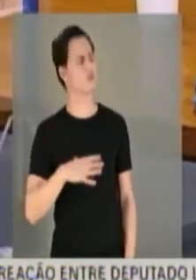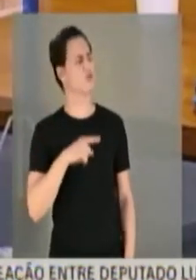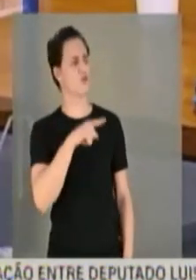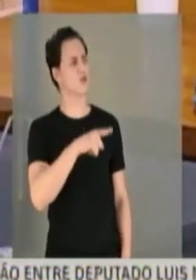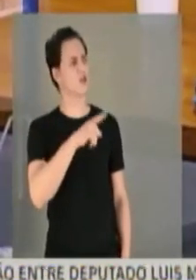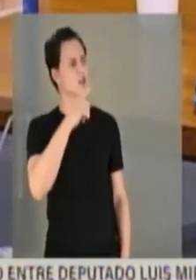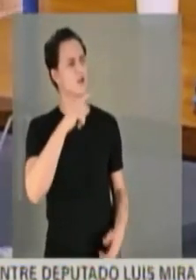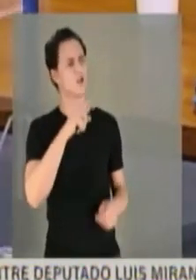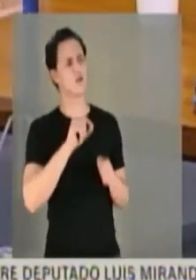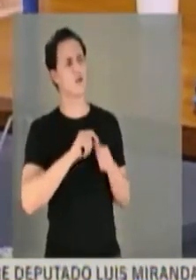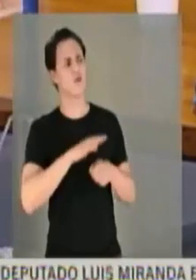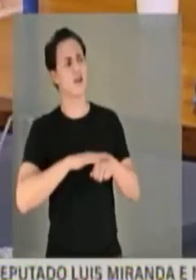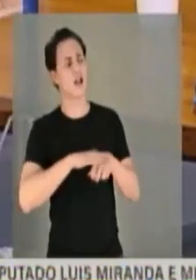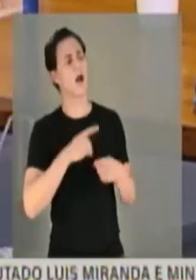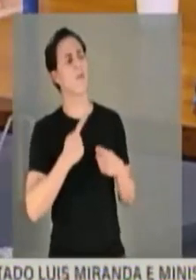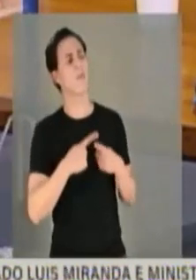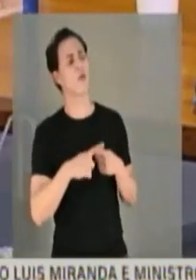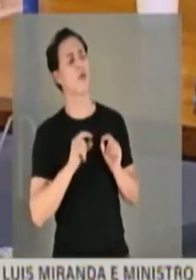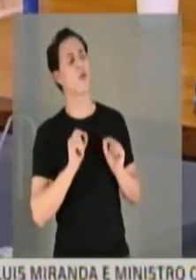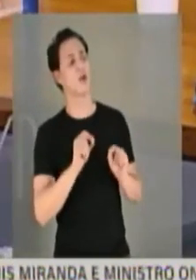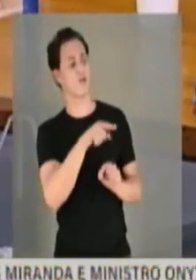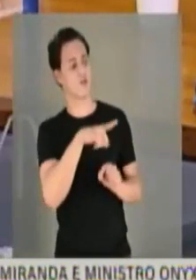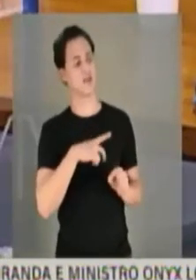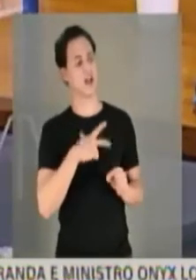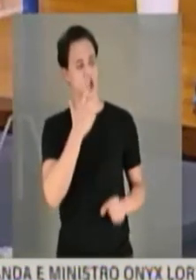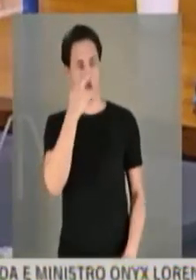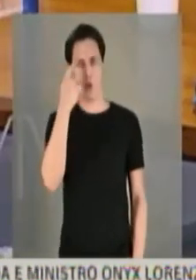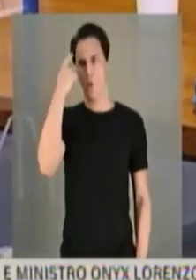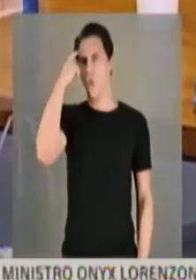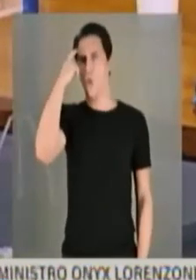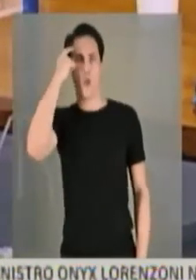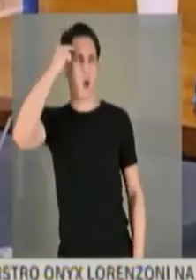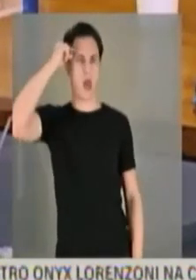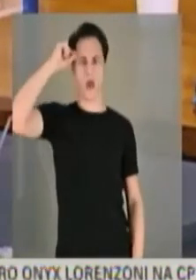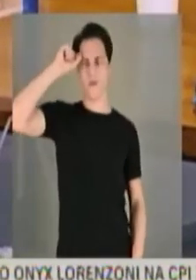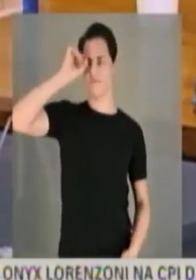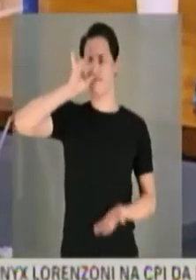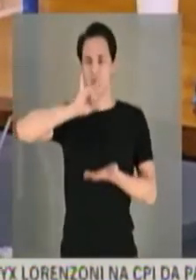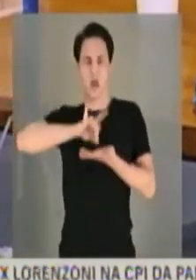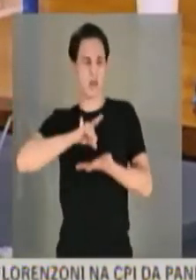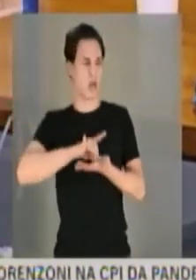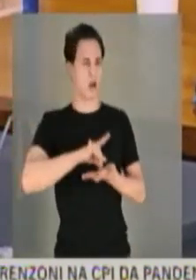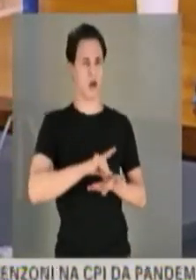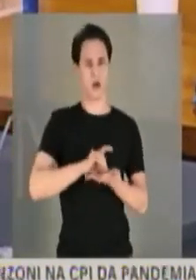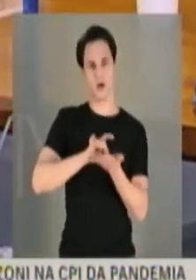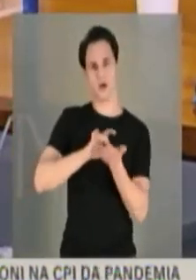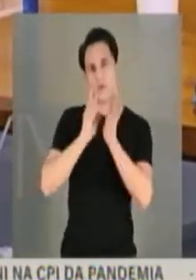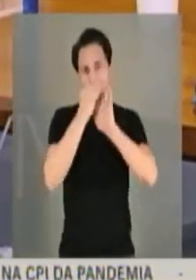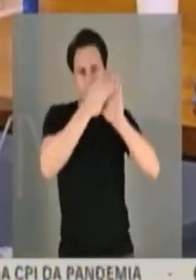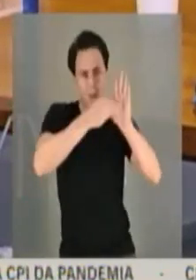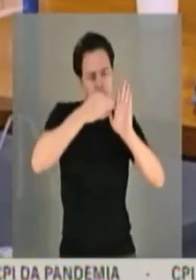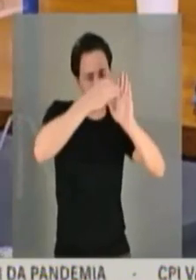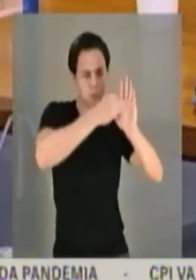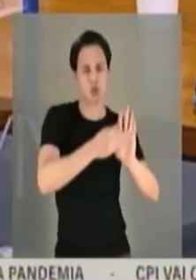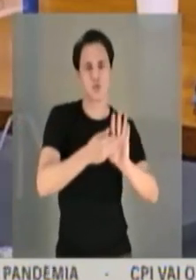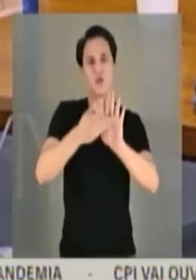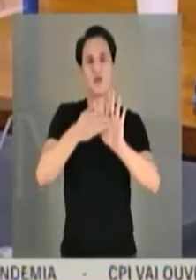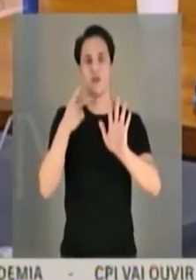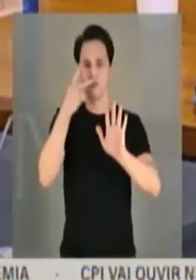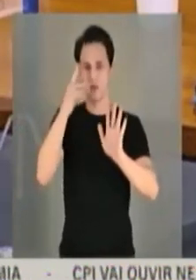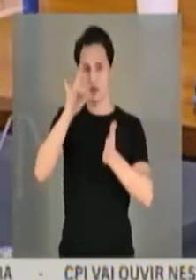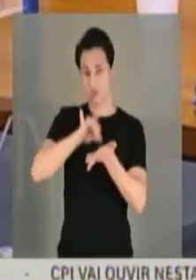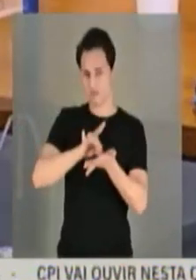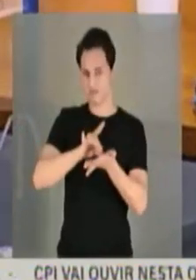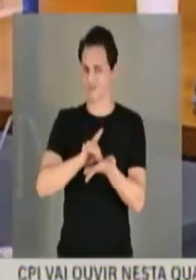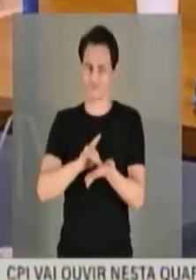Vossa senhoria pegou a sua pseudo-verdade, aquilo que entendia como verdade, e quis maquiar a realidade do Brasil. Então, de acordo com